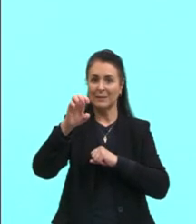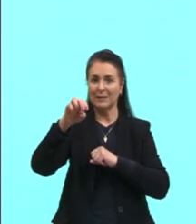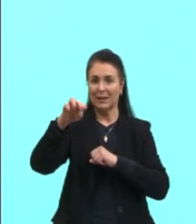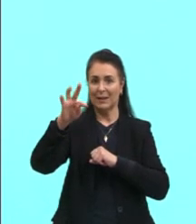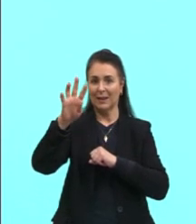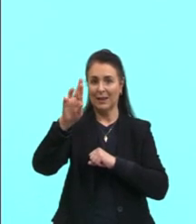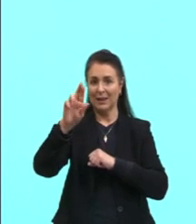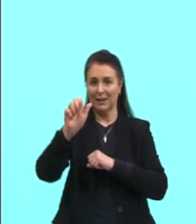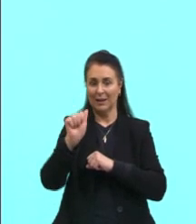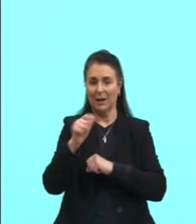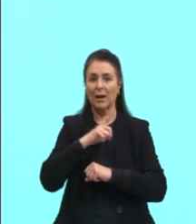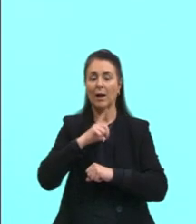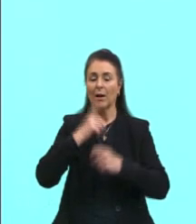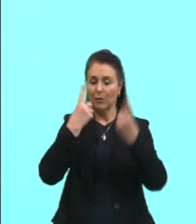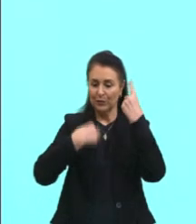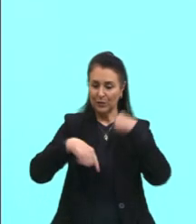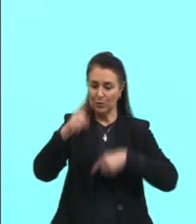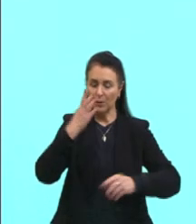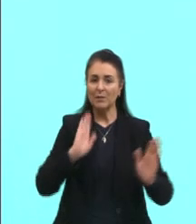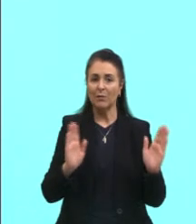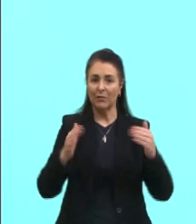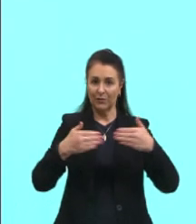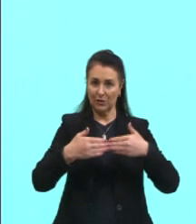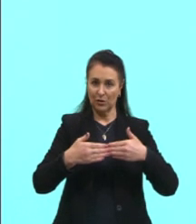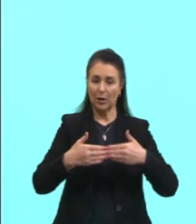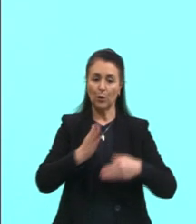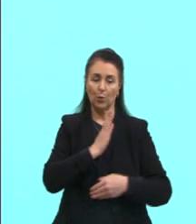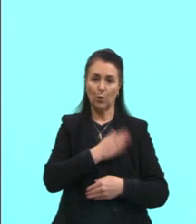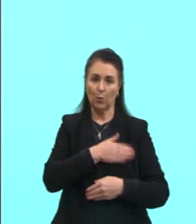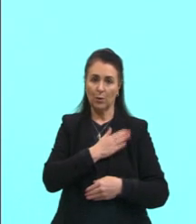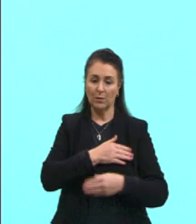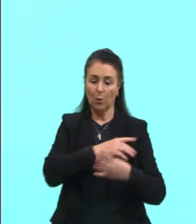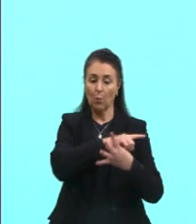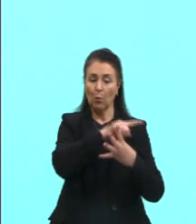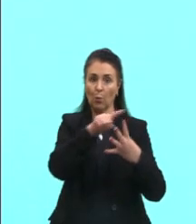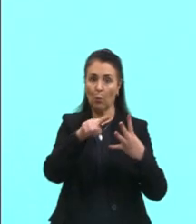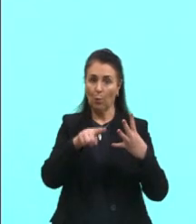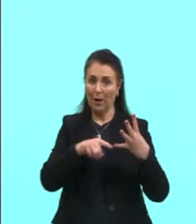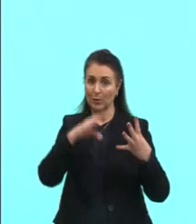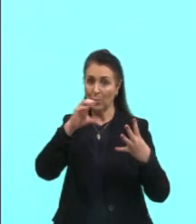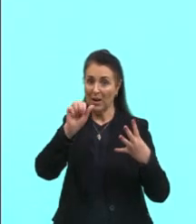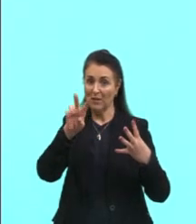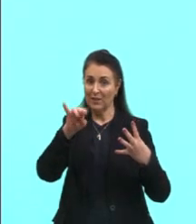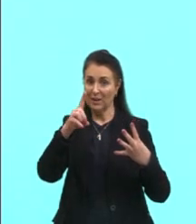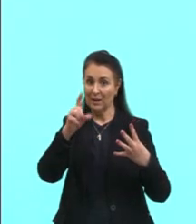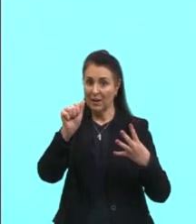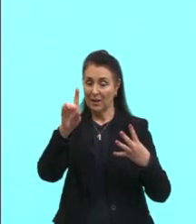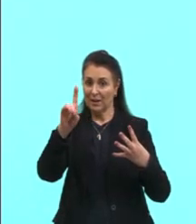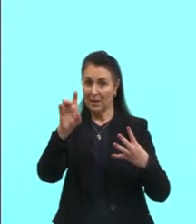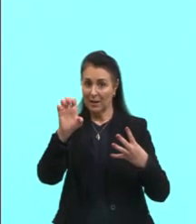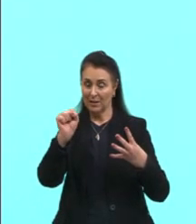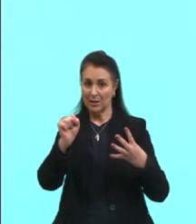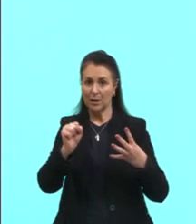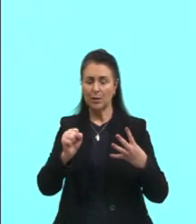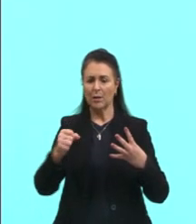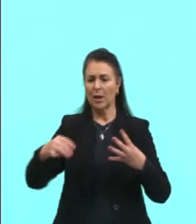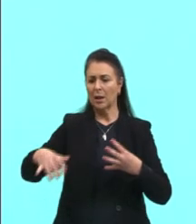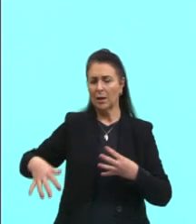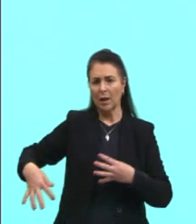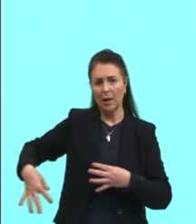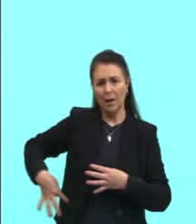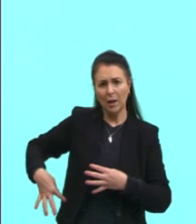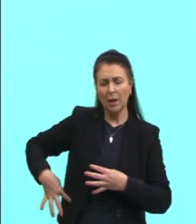Vão possuir circulação fechada. Coração com quatro cavidades. Sistema urinário com rins, bexiga. Tudo certinho.